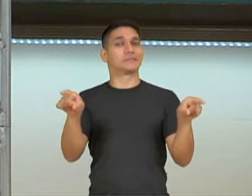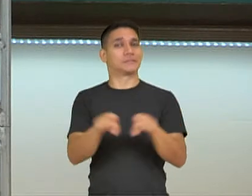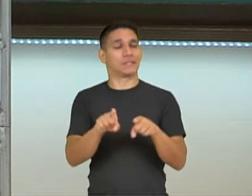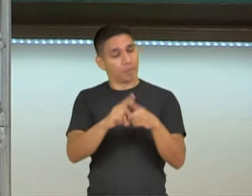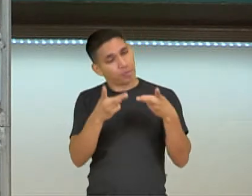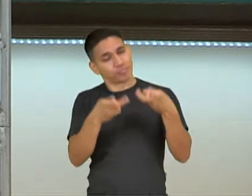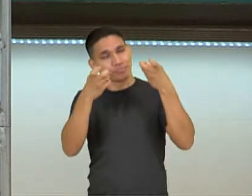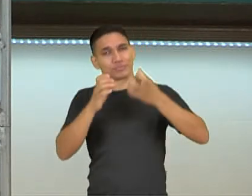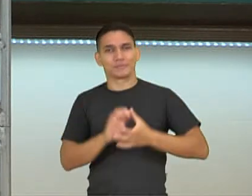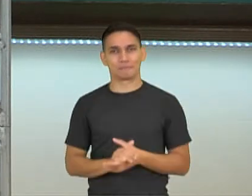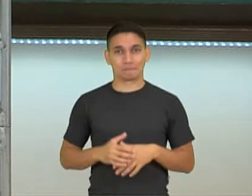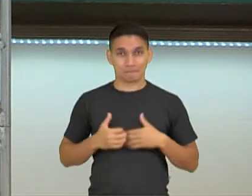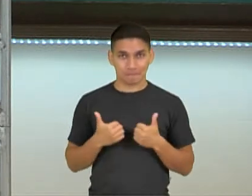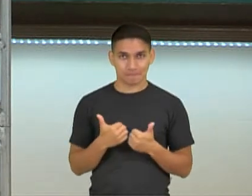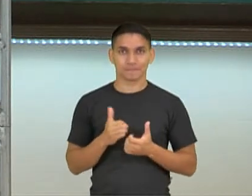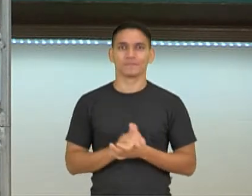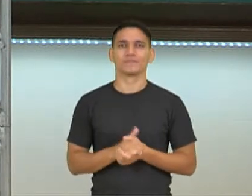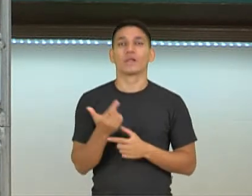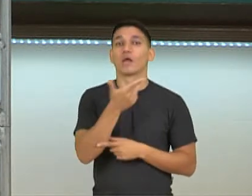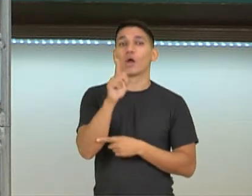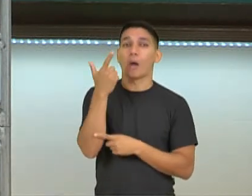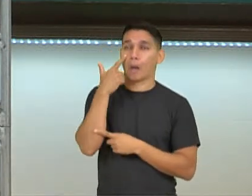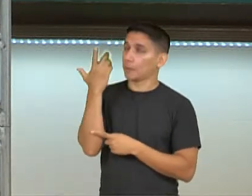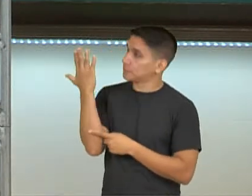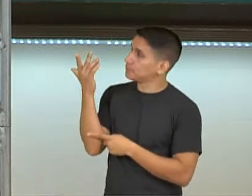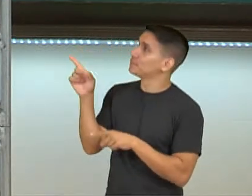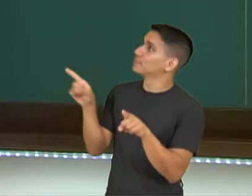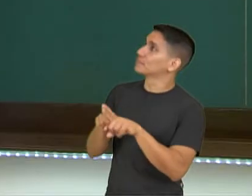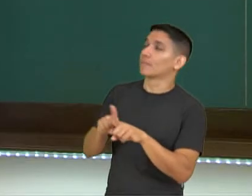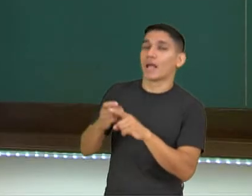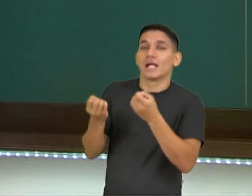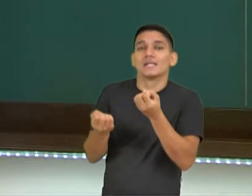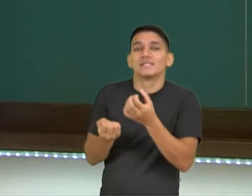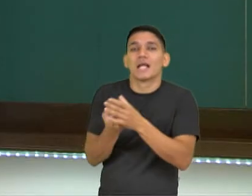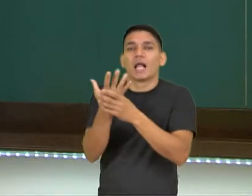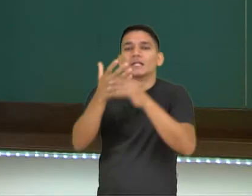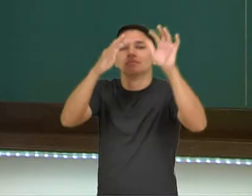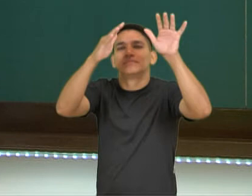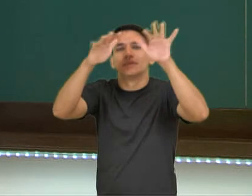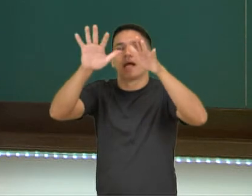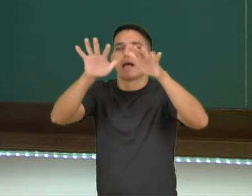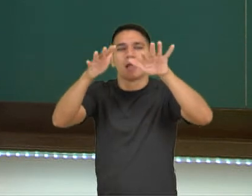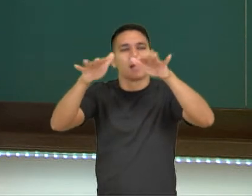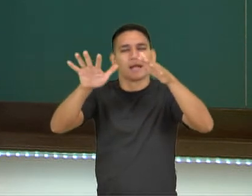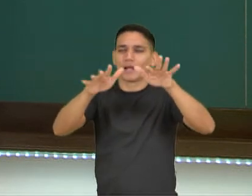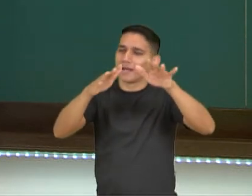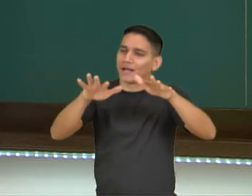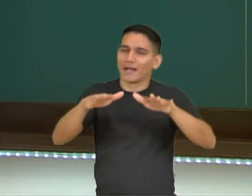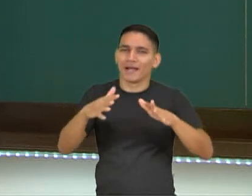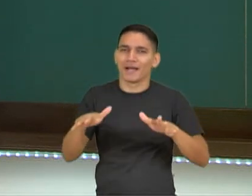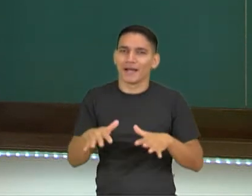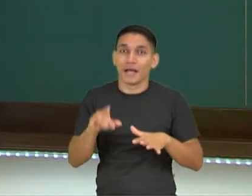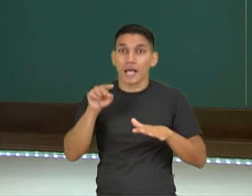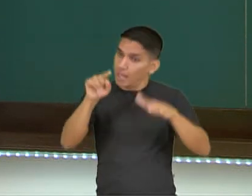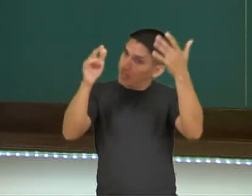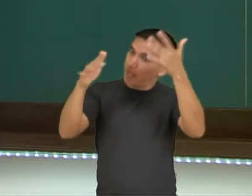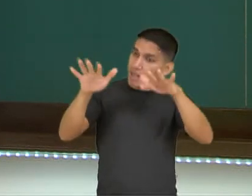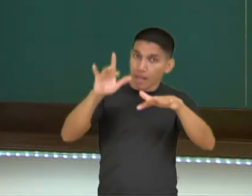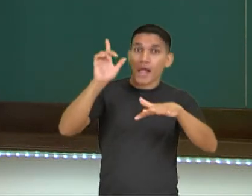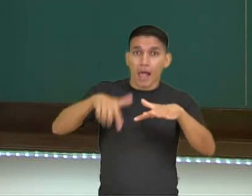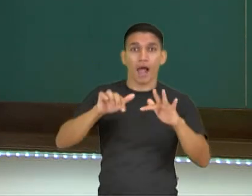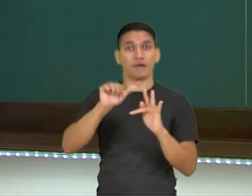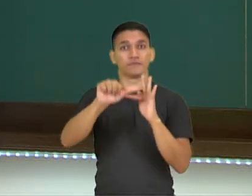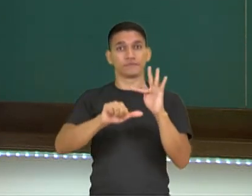ser observado, tá certo? E o que mais que nós temos? A formação de neve, tá? A neve, ela também é um fenômeno